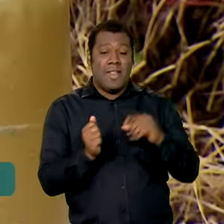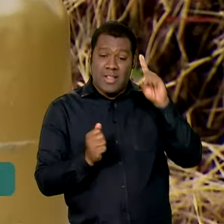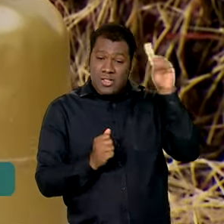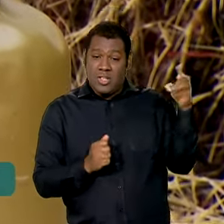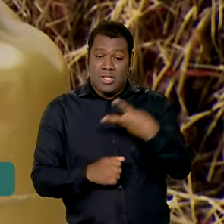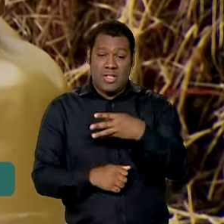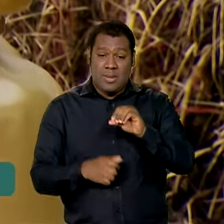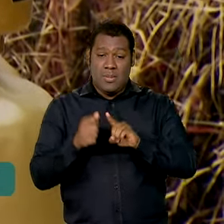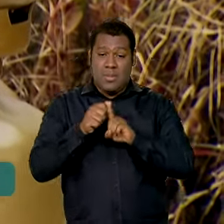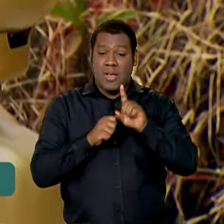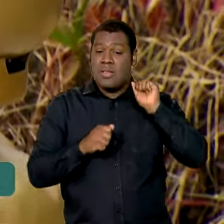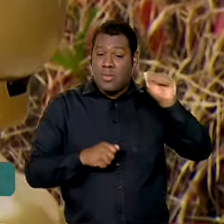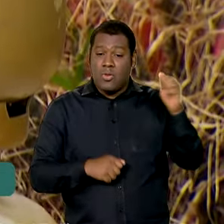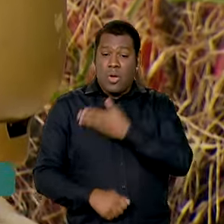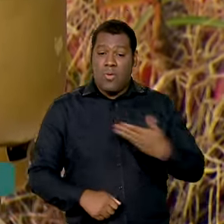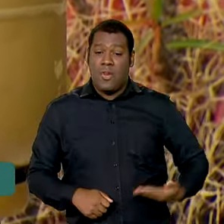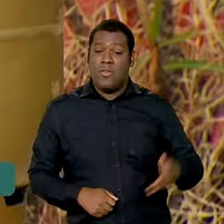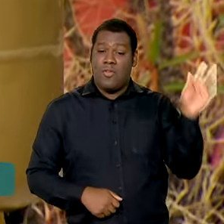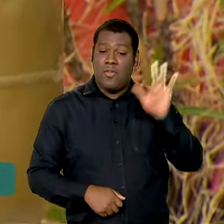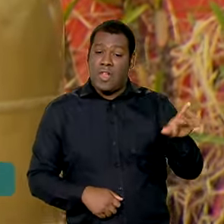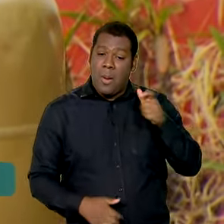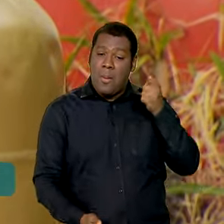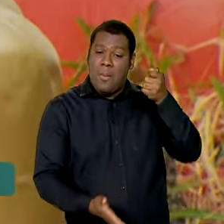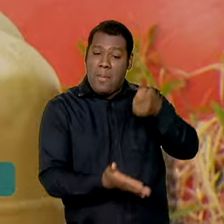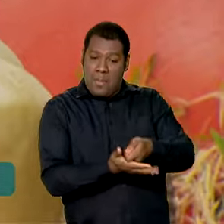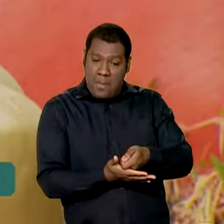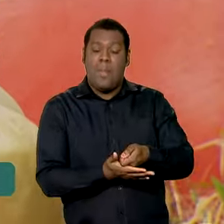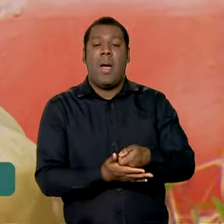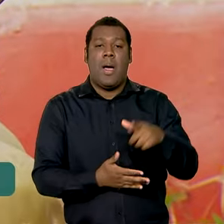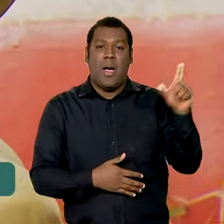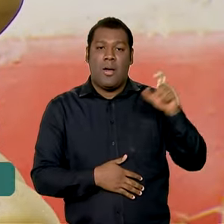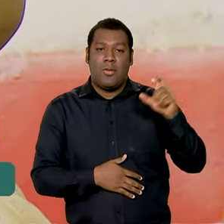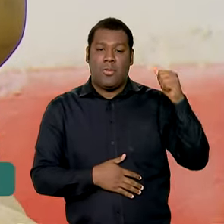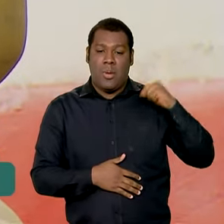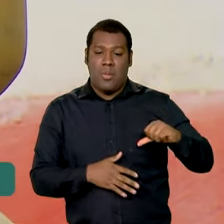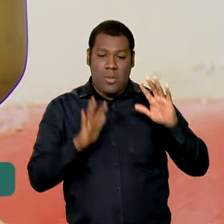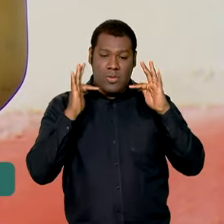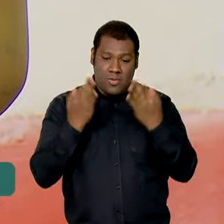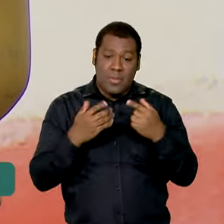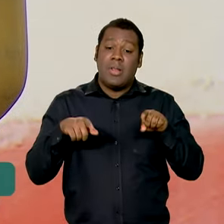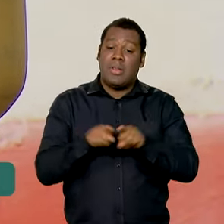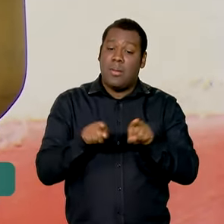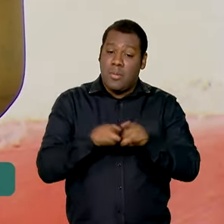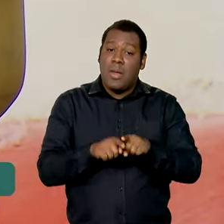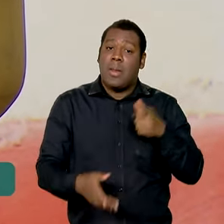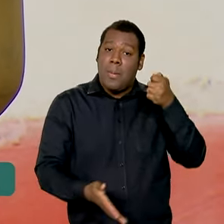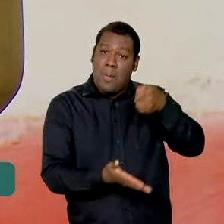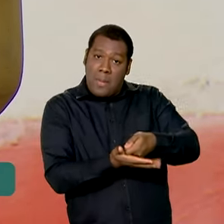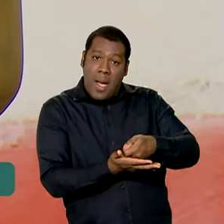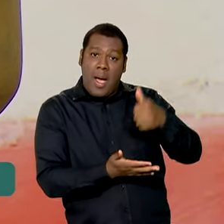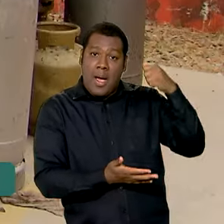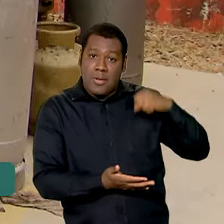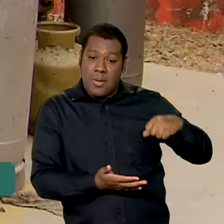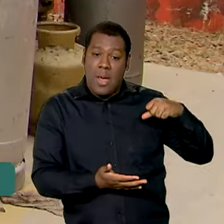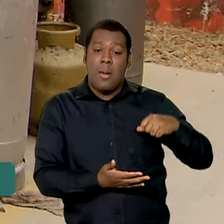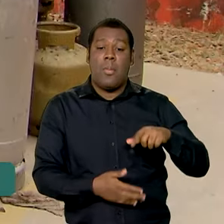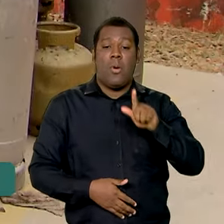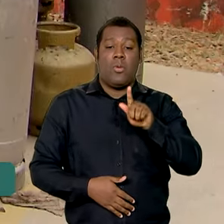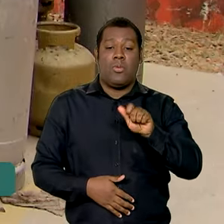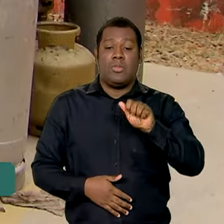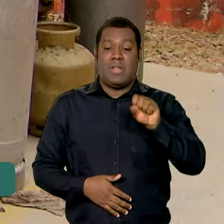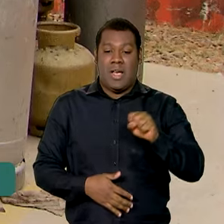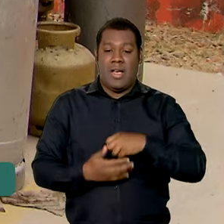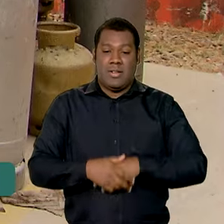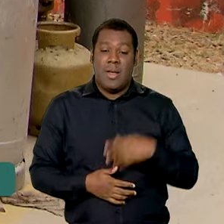abril, o governo federal também paga no mesmo calendário o auxílio gás, benefício voltado para pessoas em situação